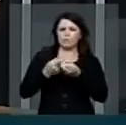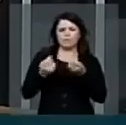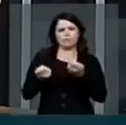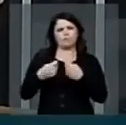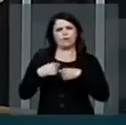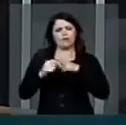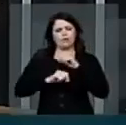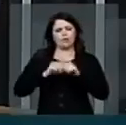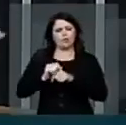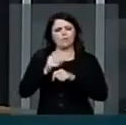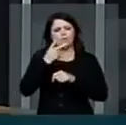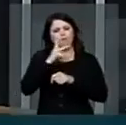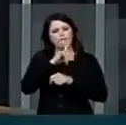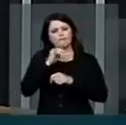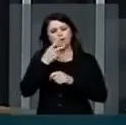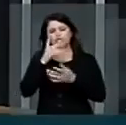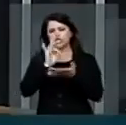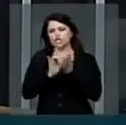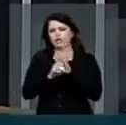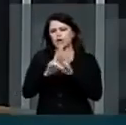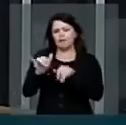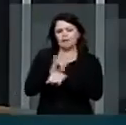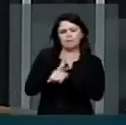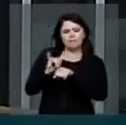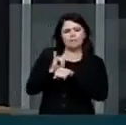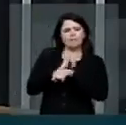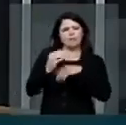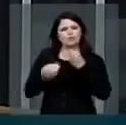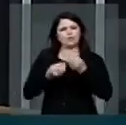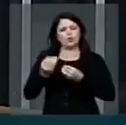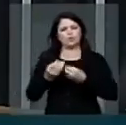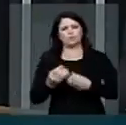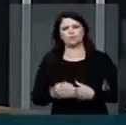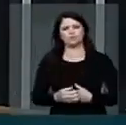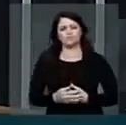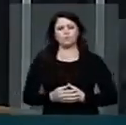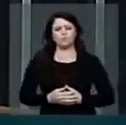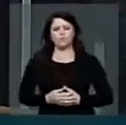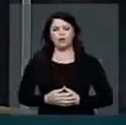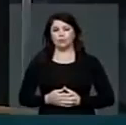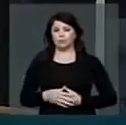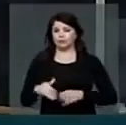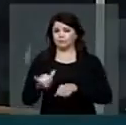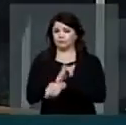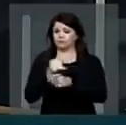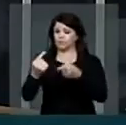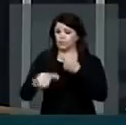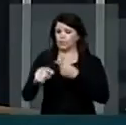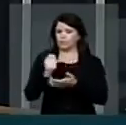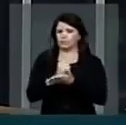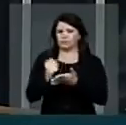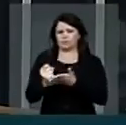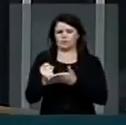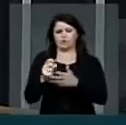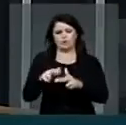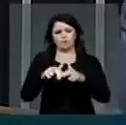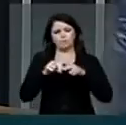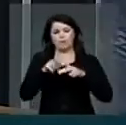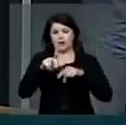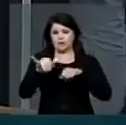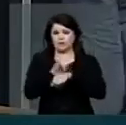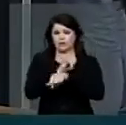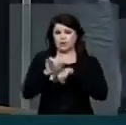conta de que se trata de uma estratégia contra essa contratação. Se de uma